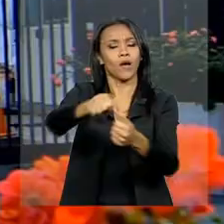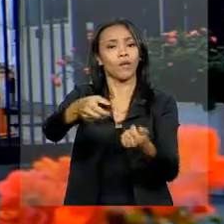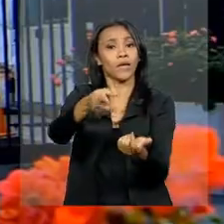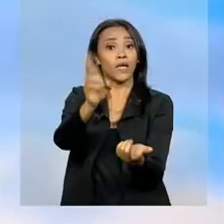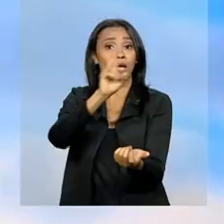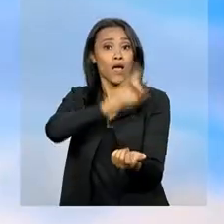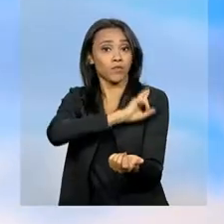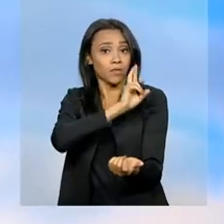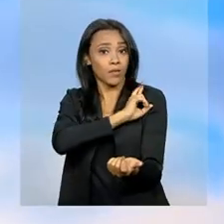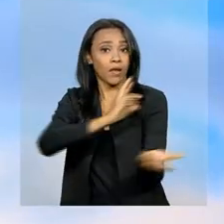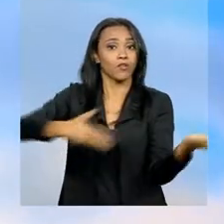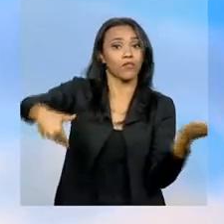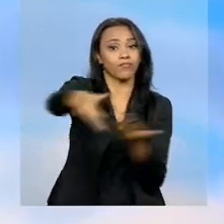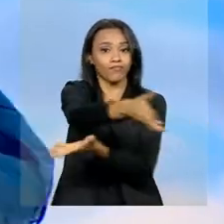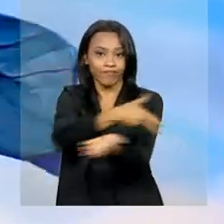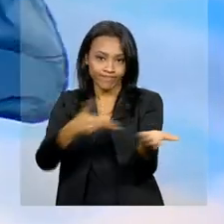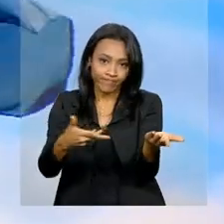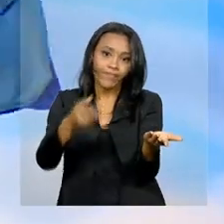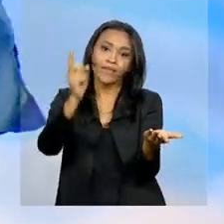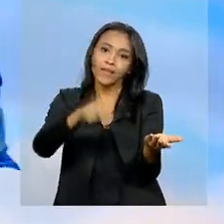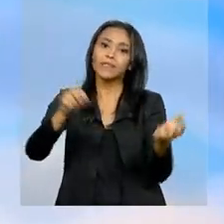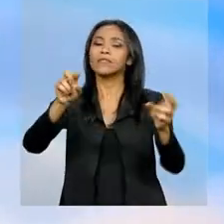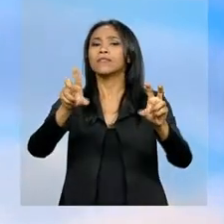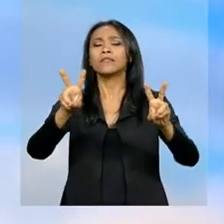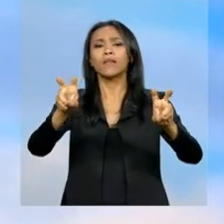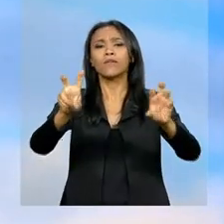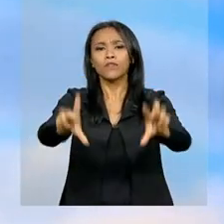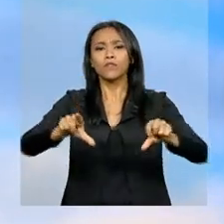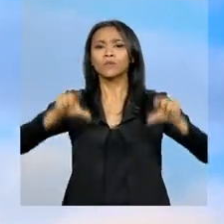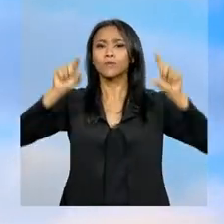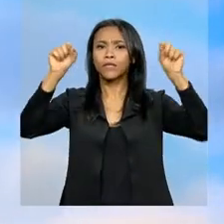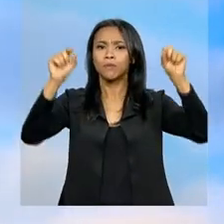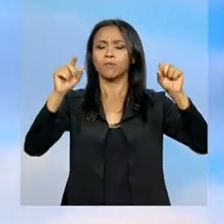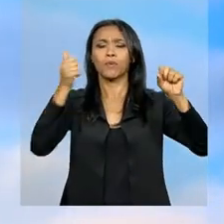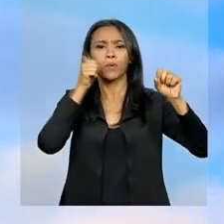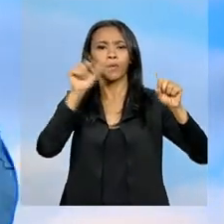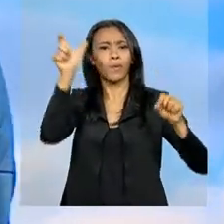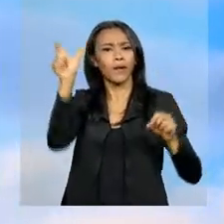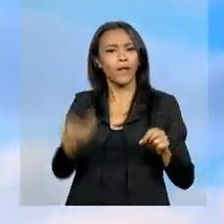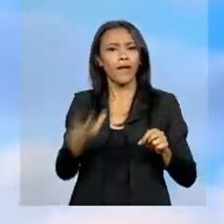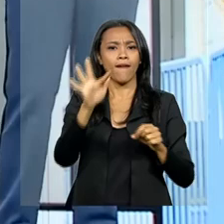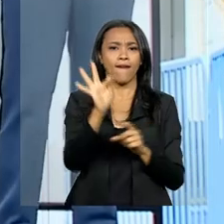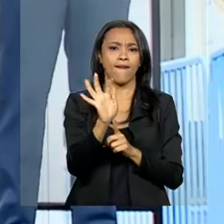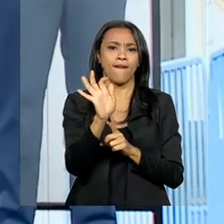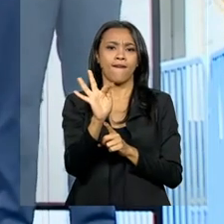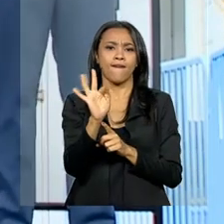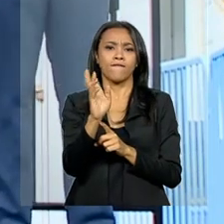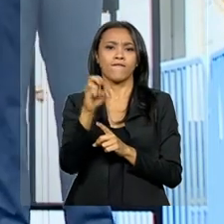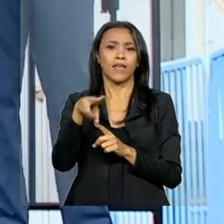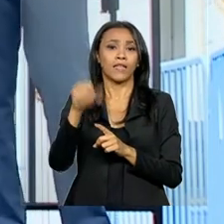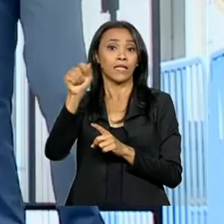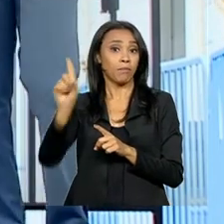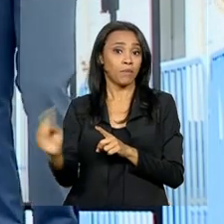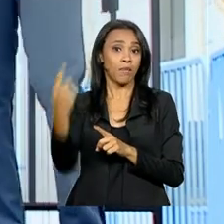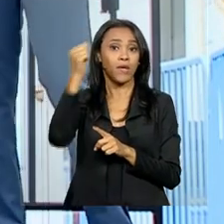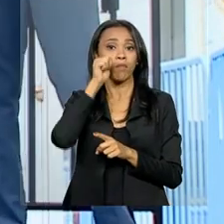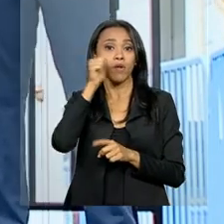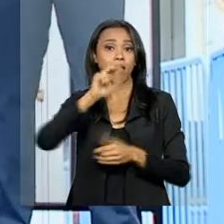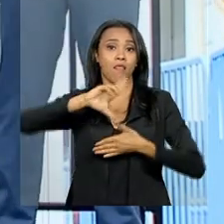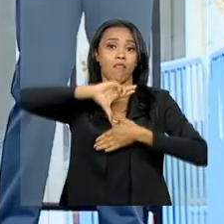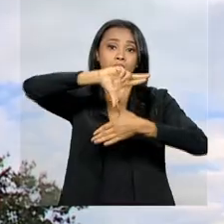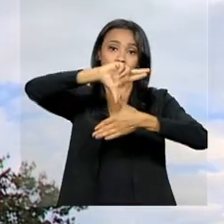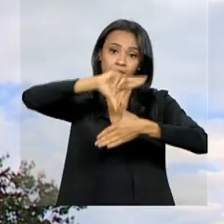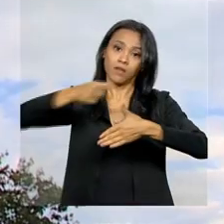compartilhada. O tema foi escolhido por Maria Fernanda Espinosa, primeira mulher latino-americana a presidir a